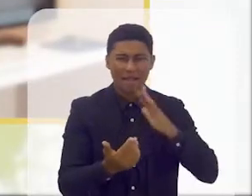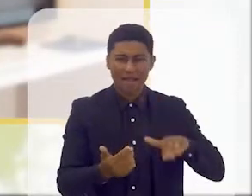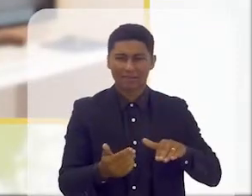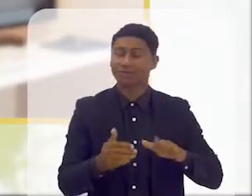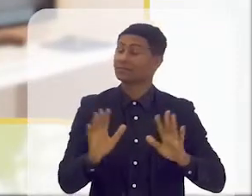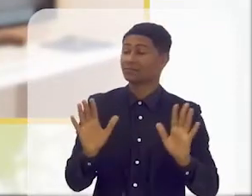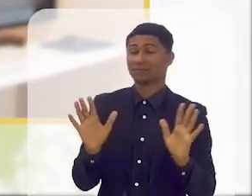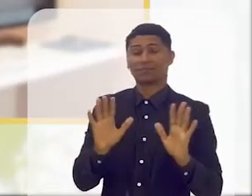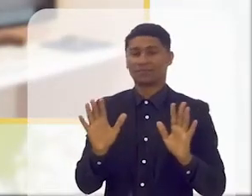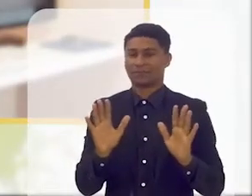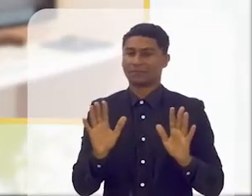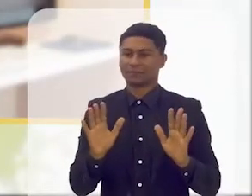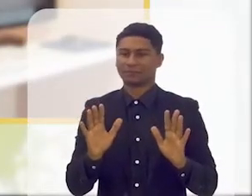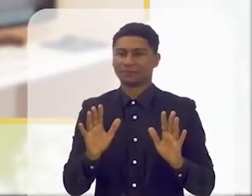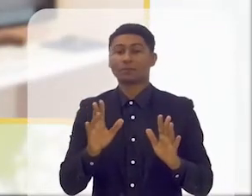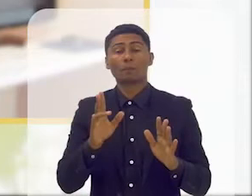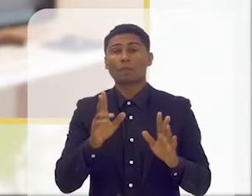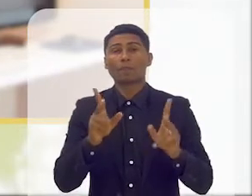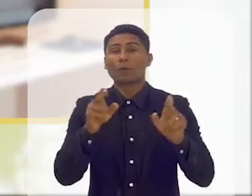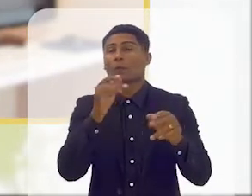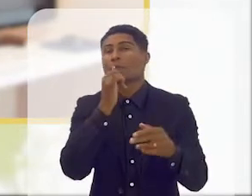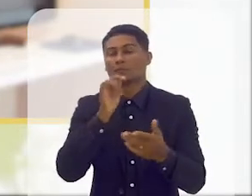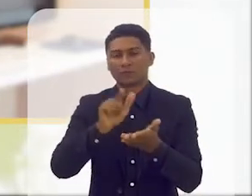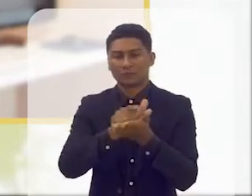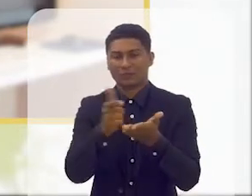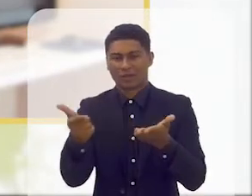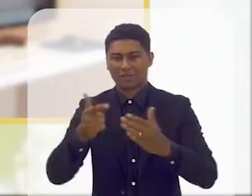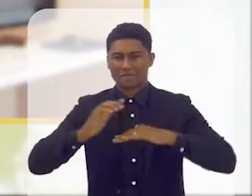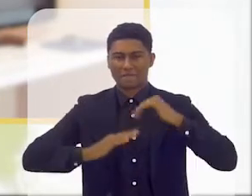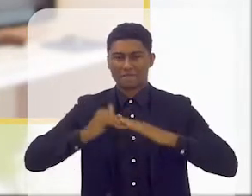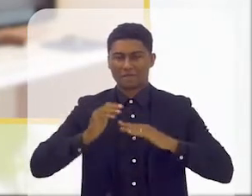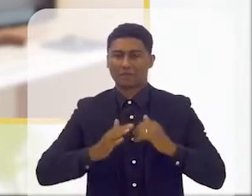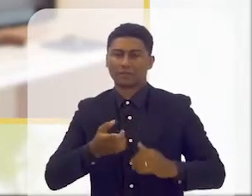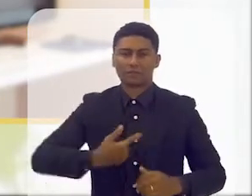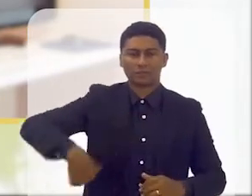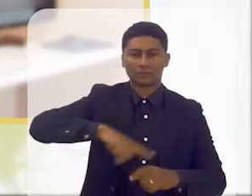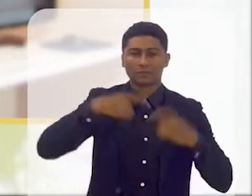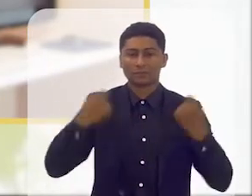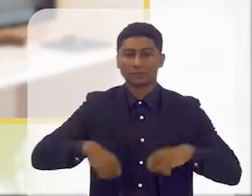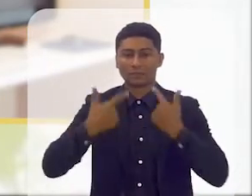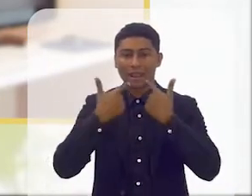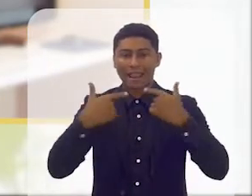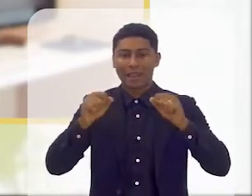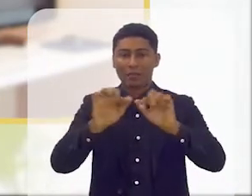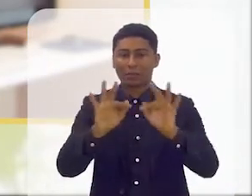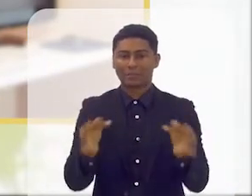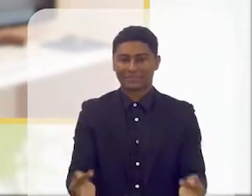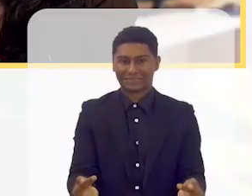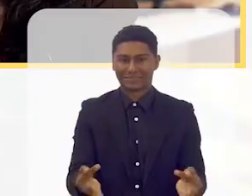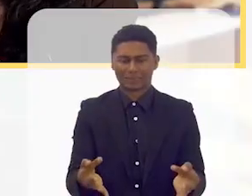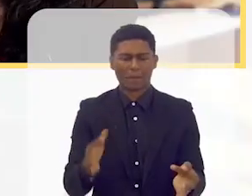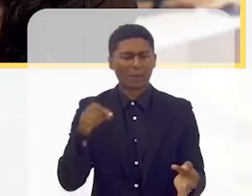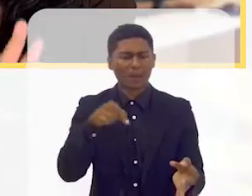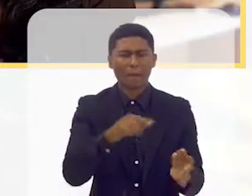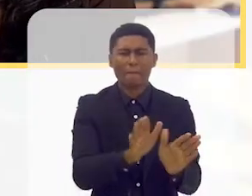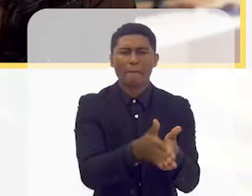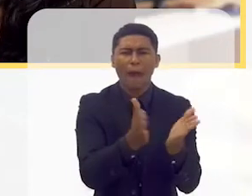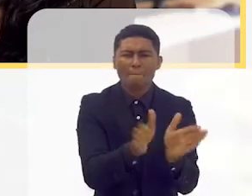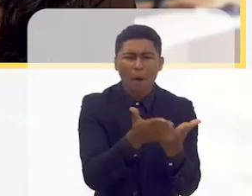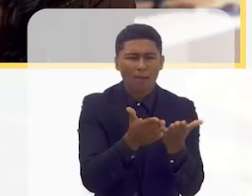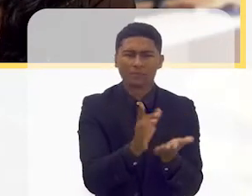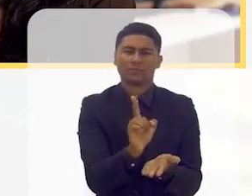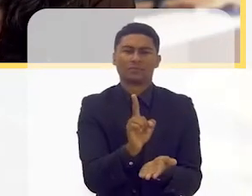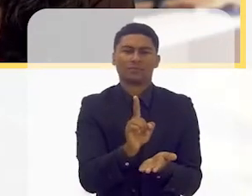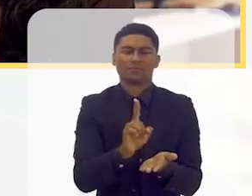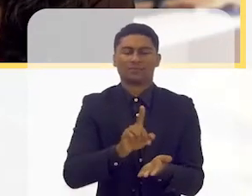simples é mais ou menos o lema do jornalismo. A ideia é que a nossa linguagem seja simples, mas não pobre. É diferente.